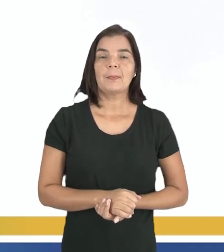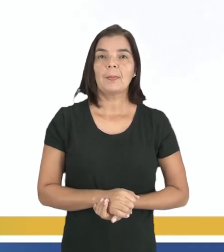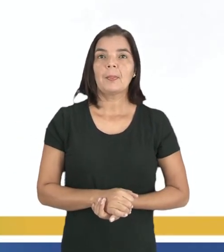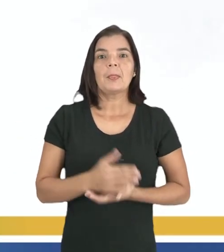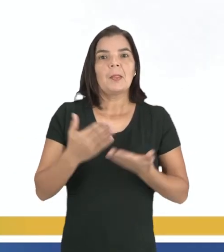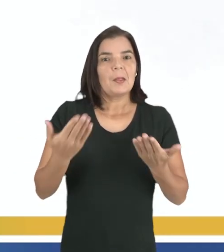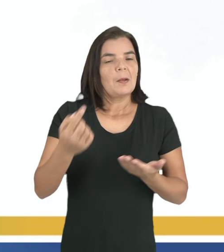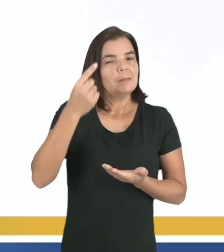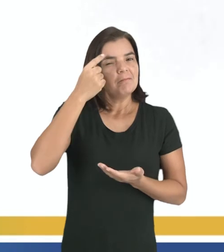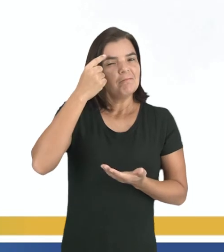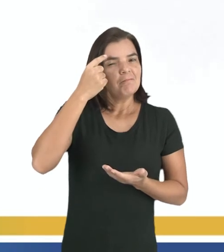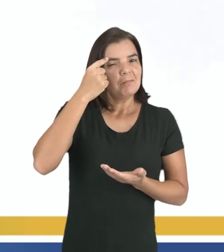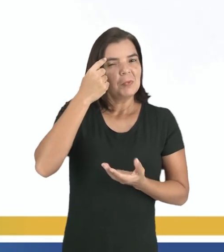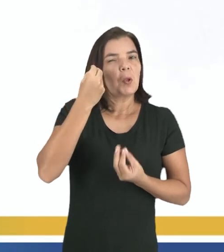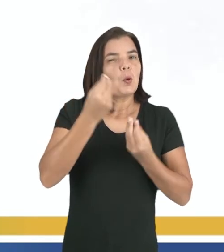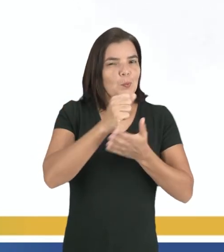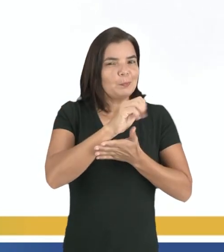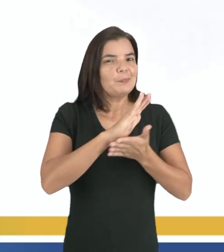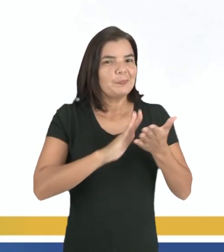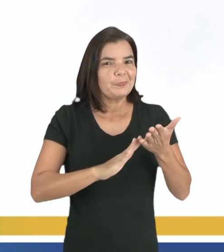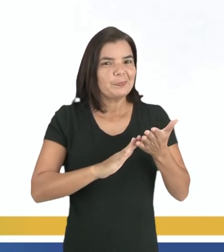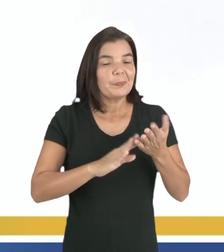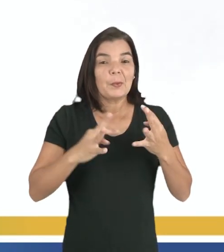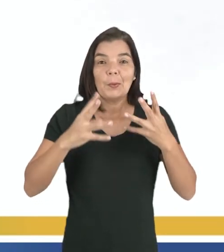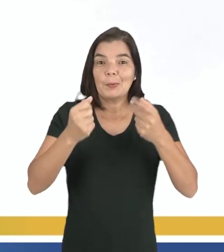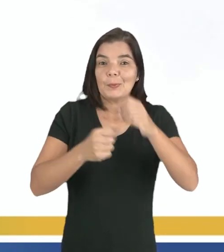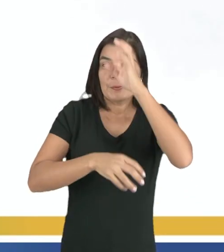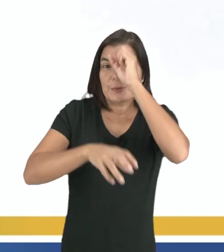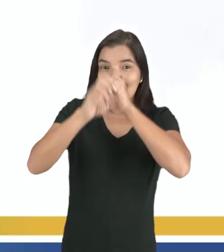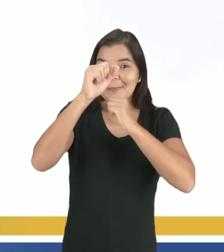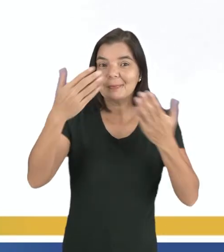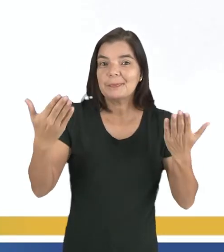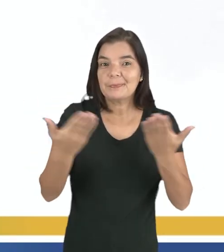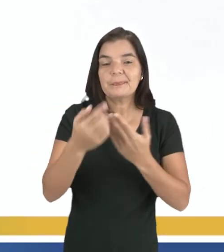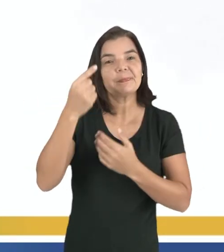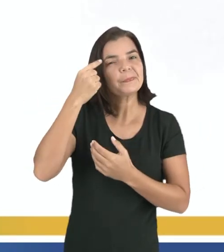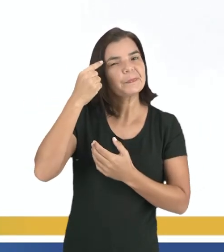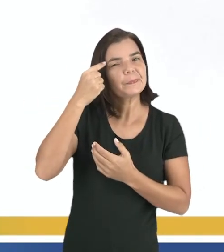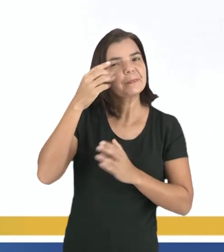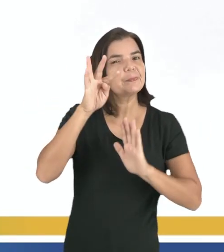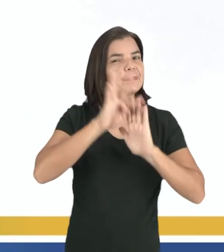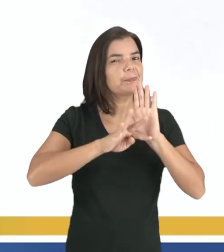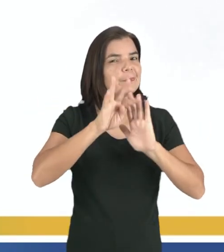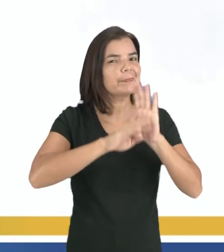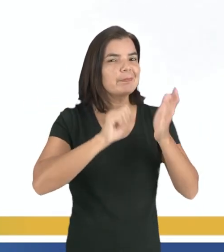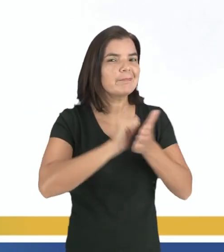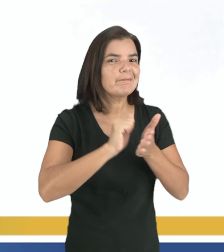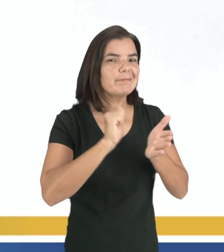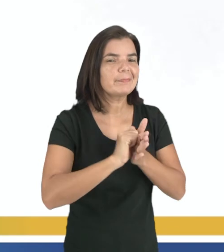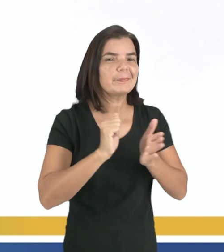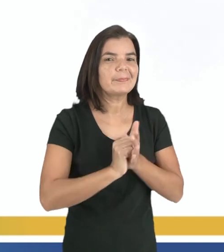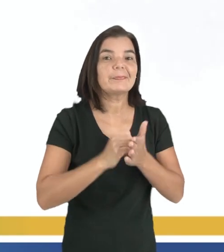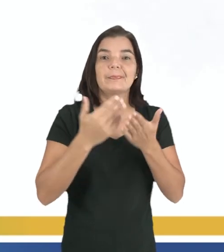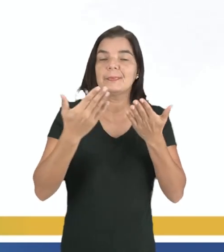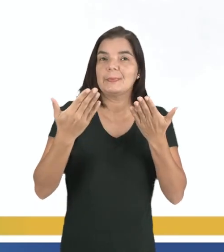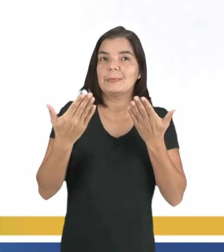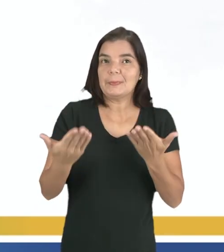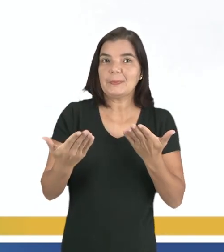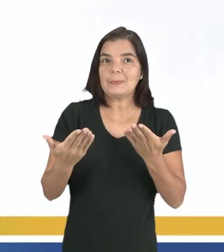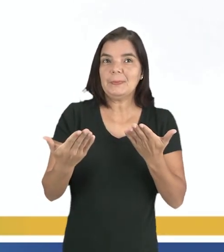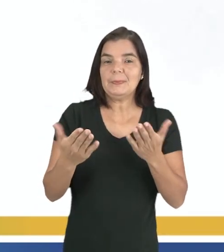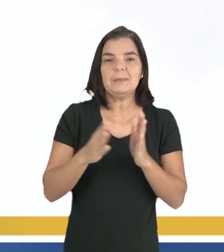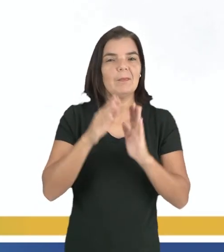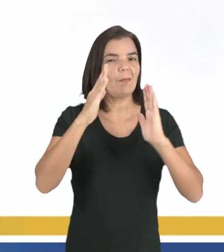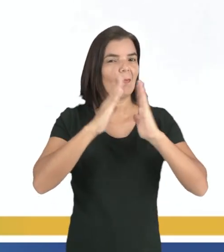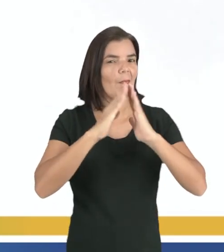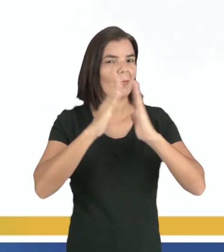Vamos pensar um pouquinho agora em uma atividade? Sobre tudo o que aprendemos hoje, vamos pensar numa produção textual. Então, aí